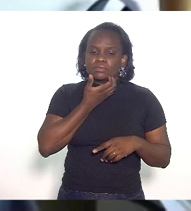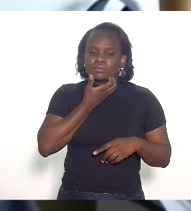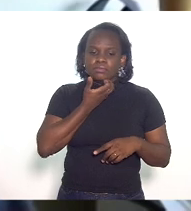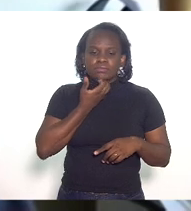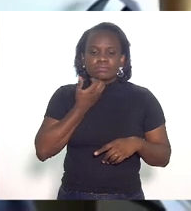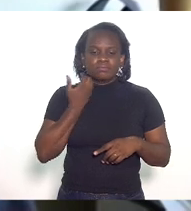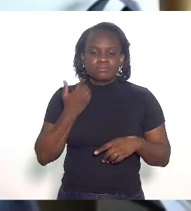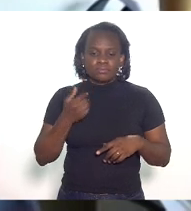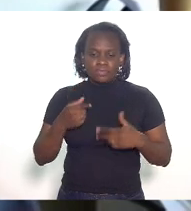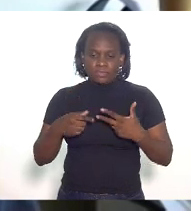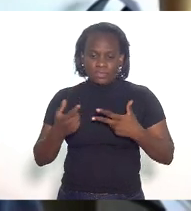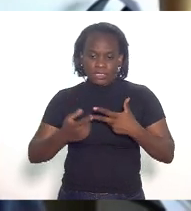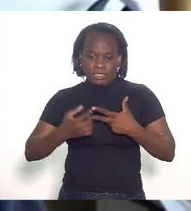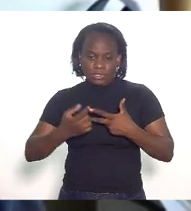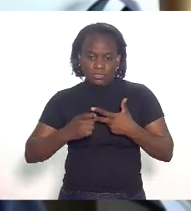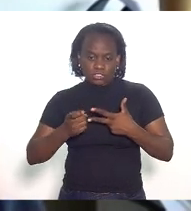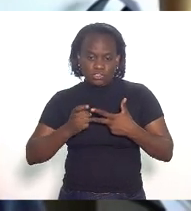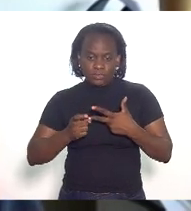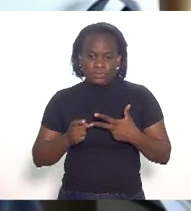executivo